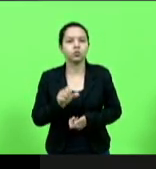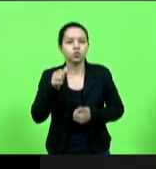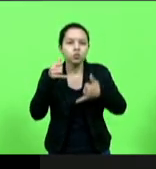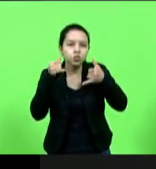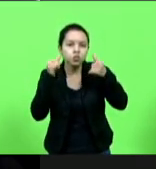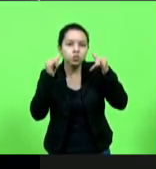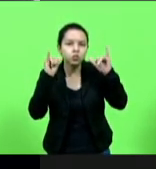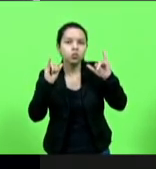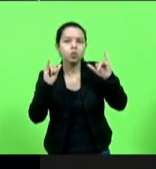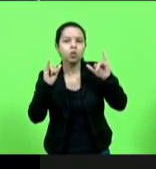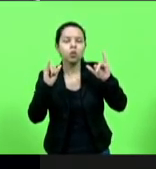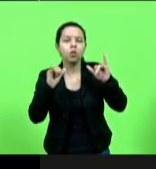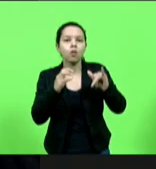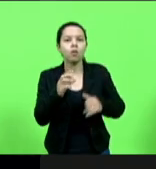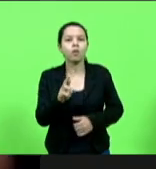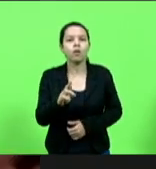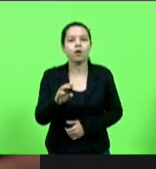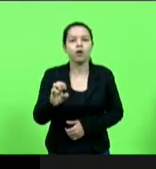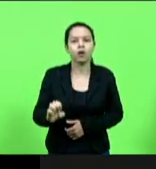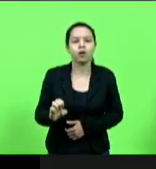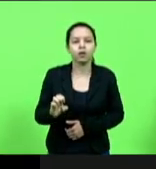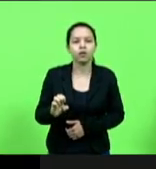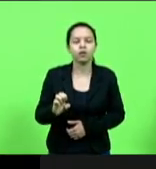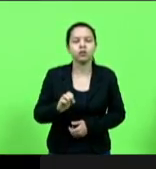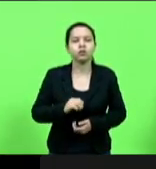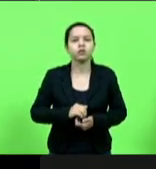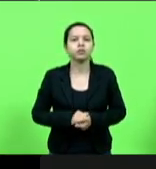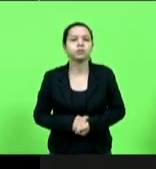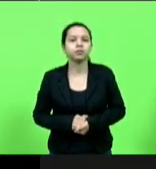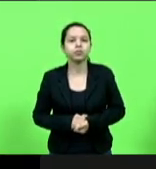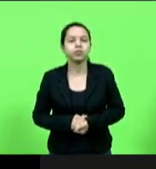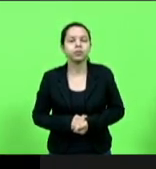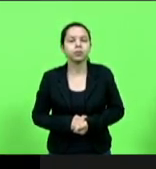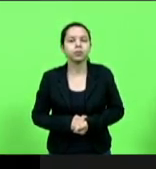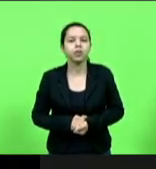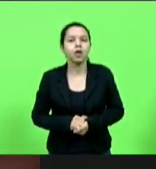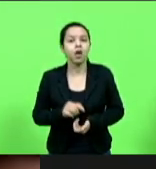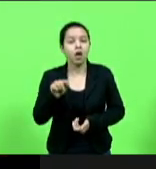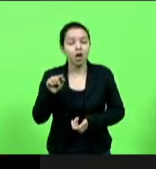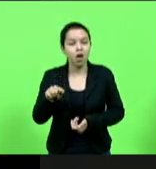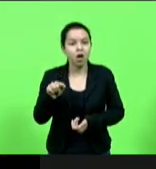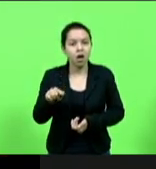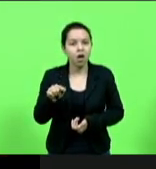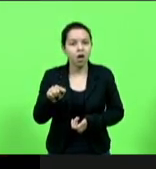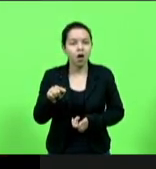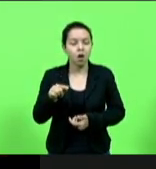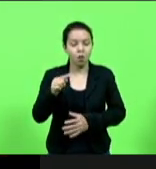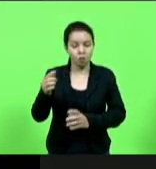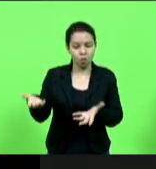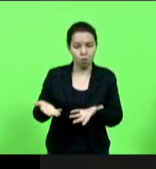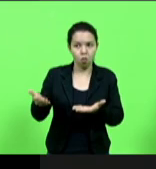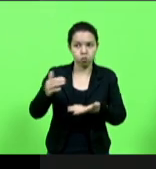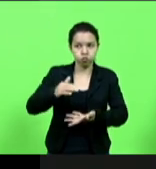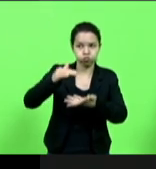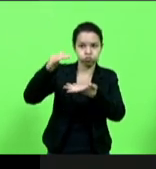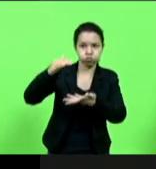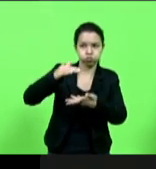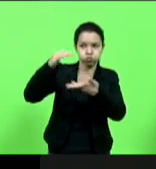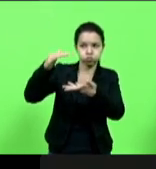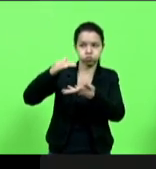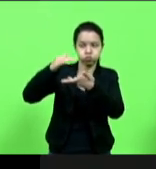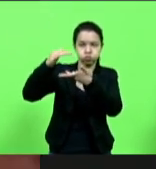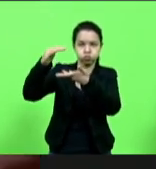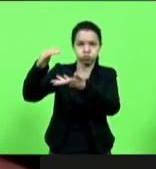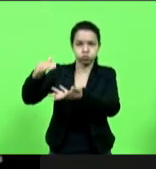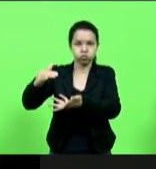importantíssimos mercado primeiro mundo nós vendemos hoje para a Europa nós vendemos hoje